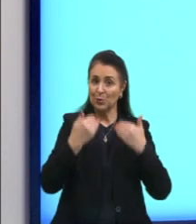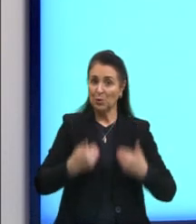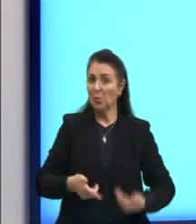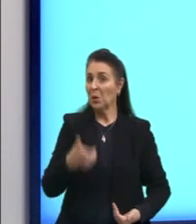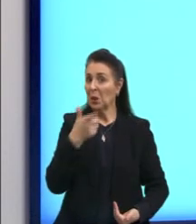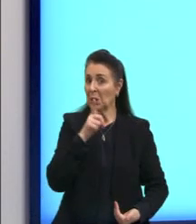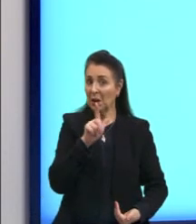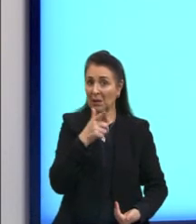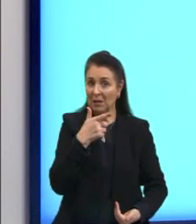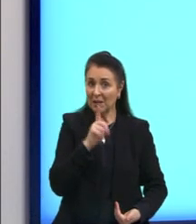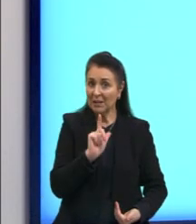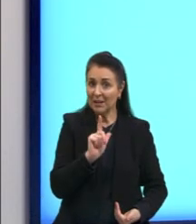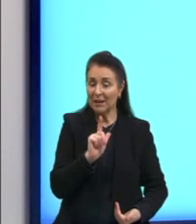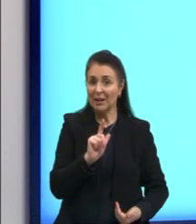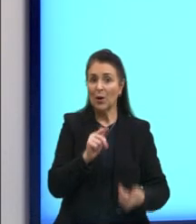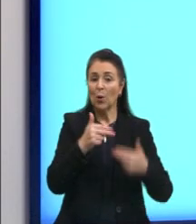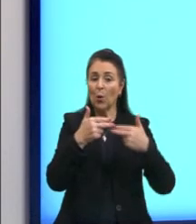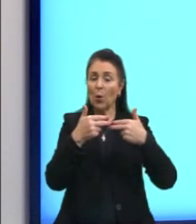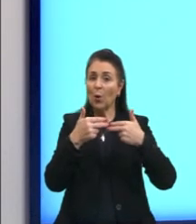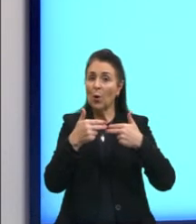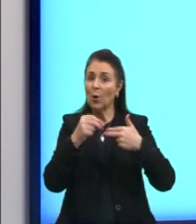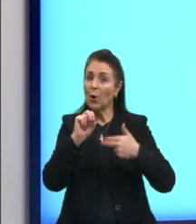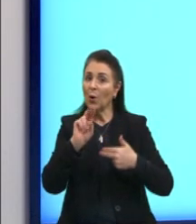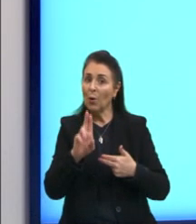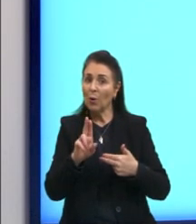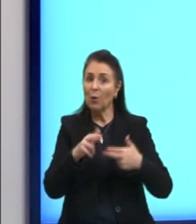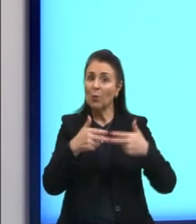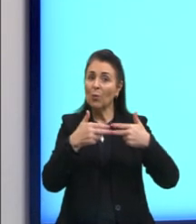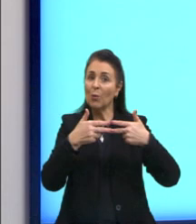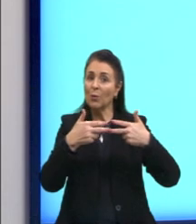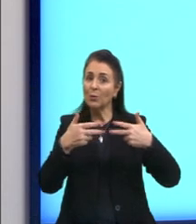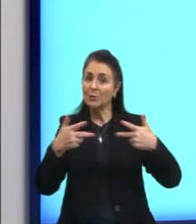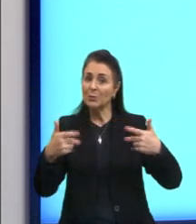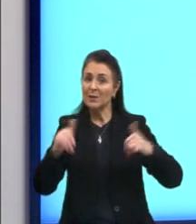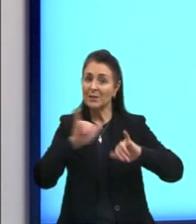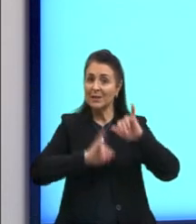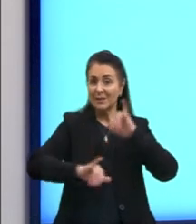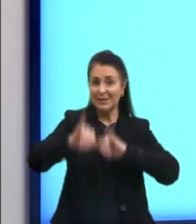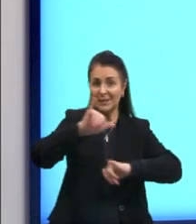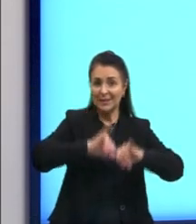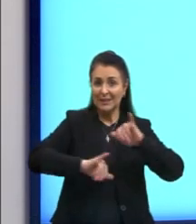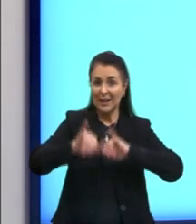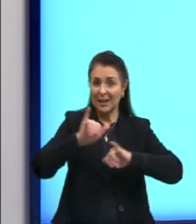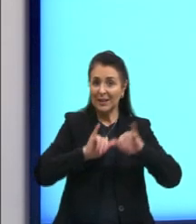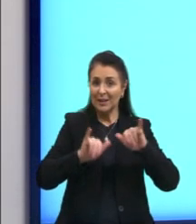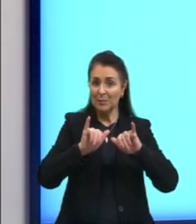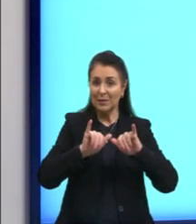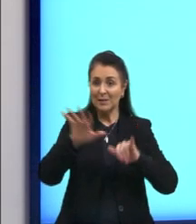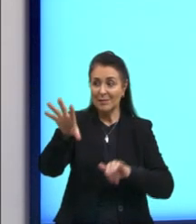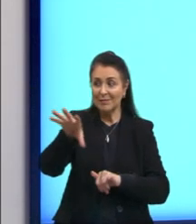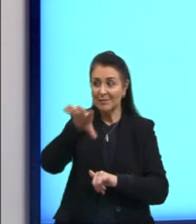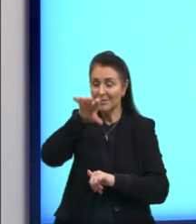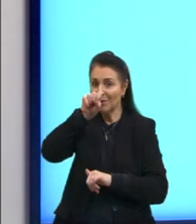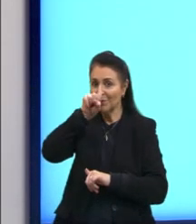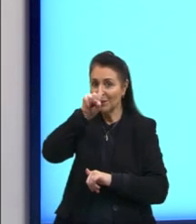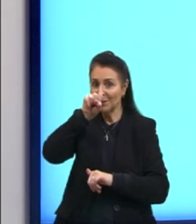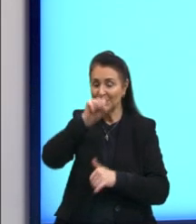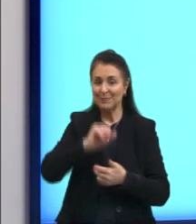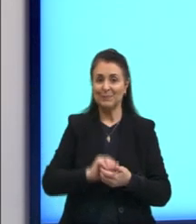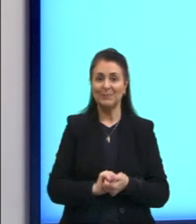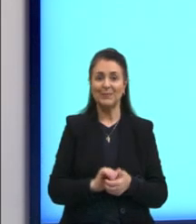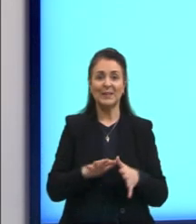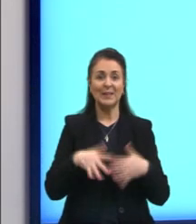que esse grupo de seres vivos não tem. Quimiorreceptor está relacionado às substâncias químicas ou olfato.